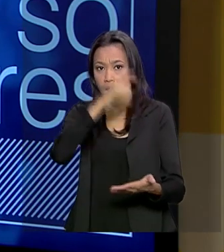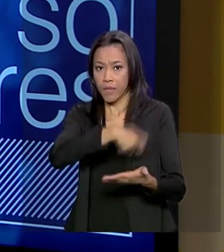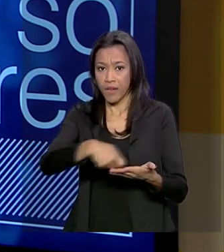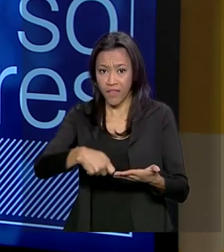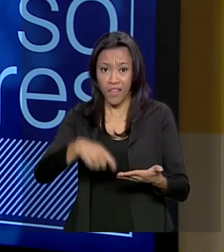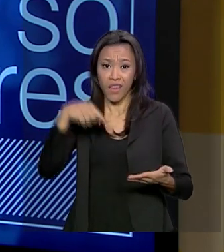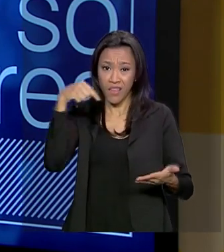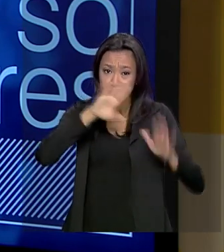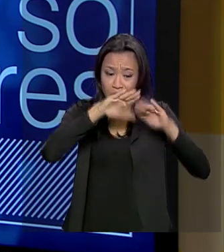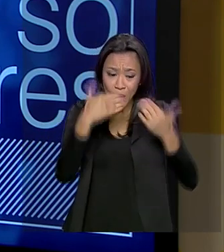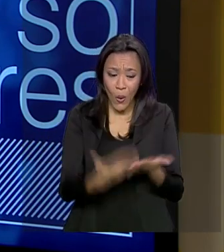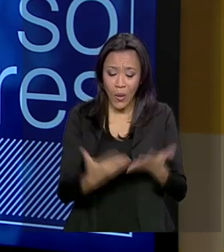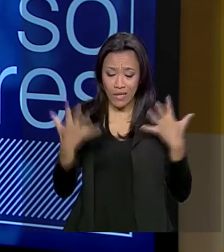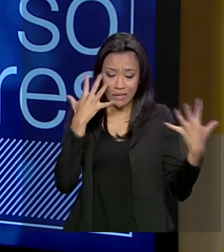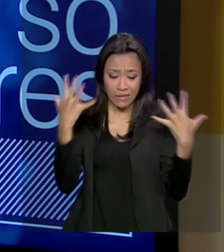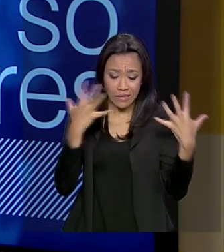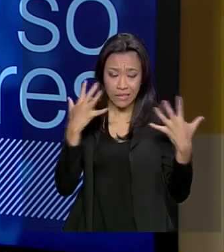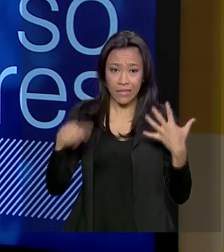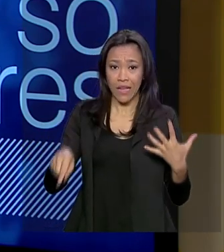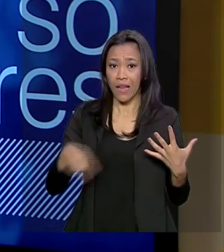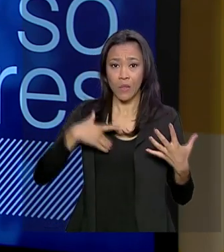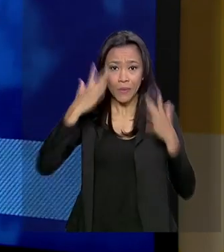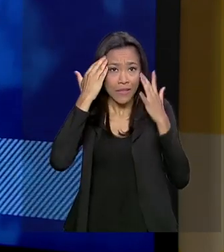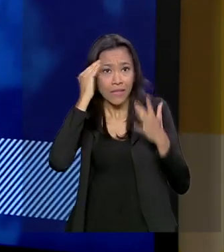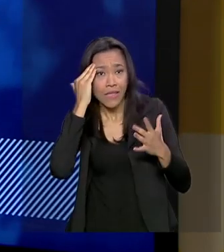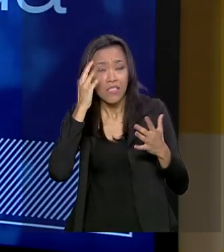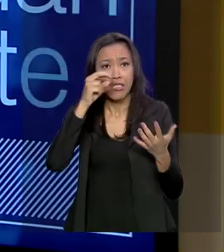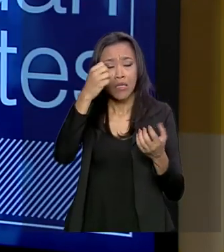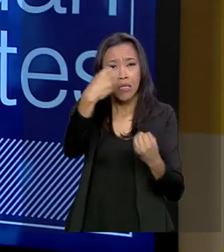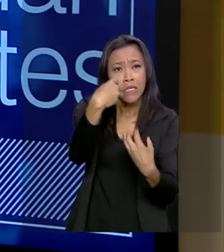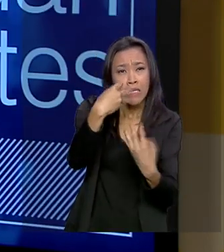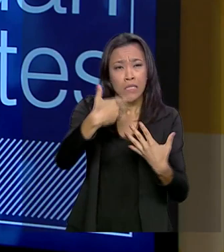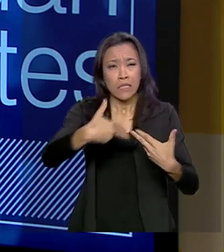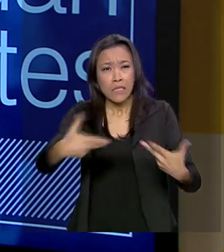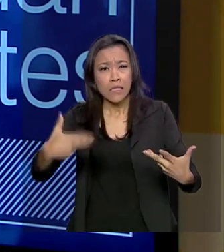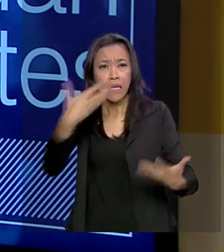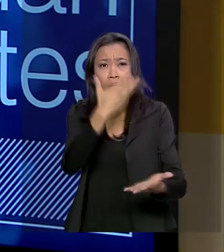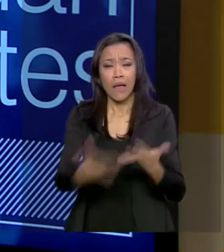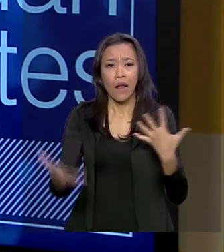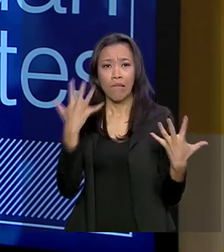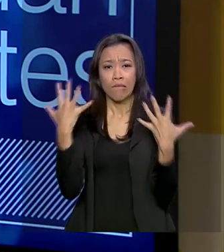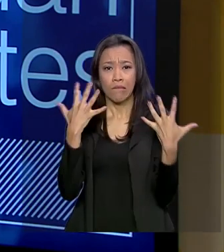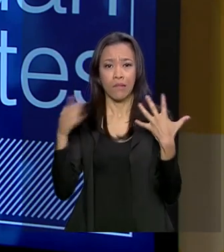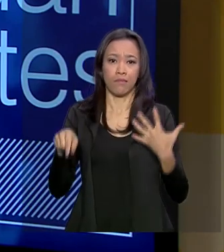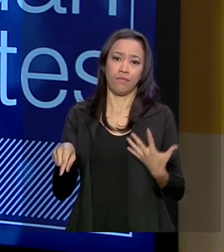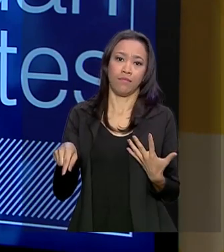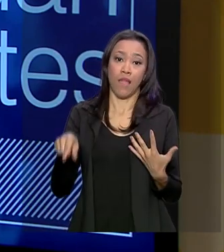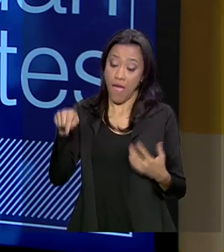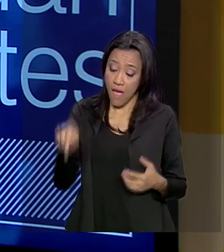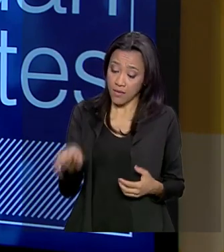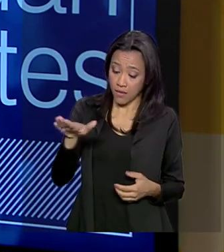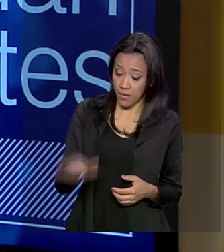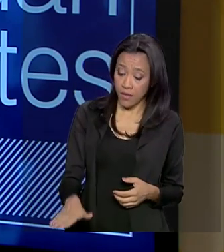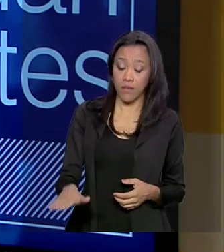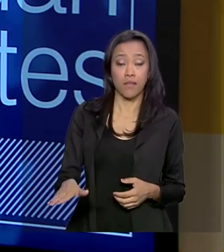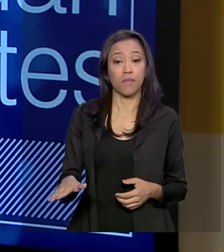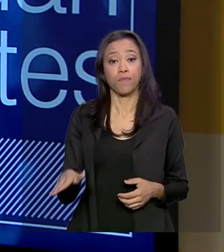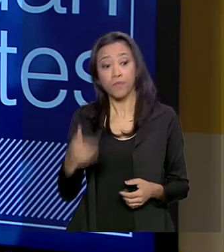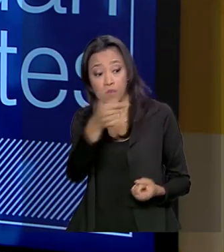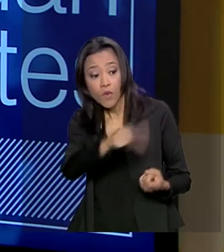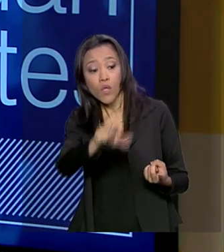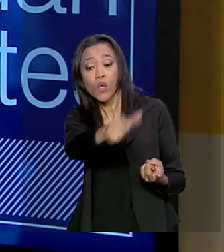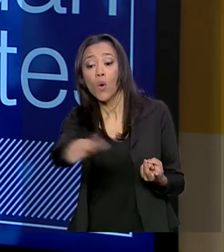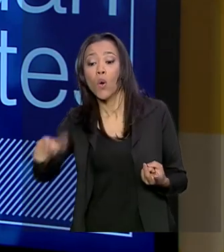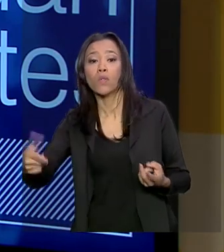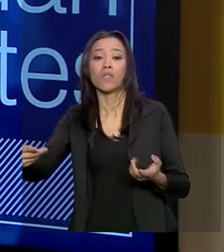tormento. Ela não entende a aula. Ficou para trás, ela se perde. É essa criança que sai da escola. E as poucas que chegam